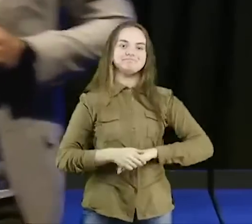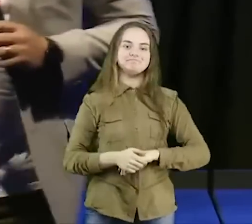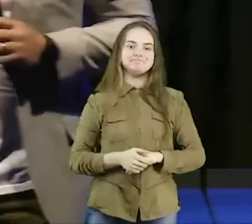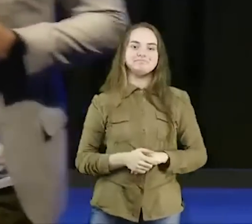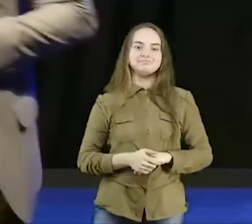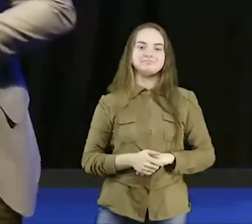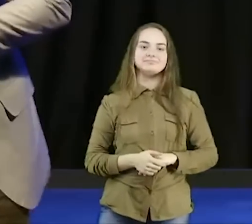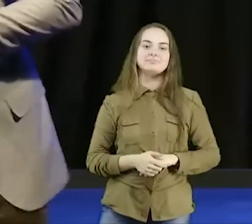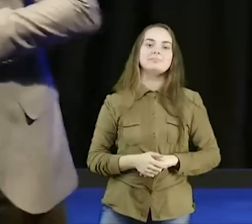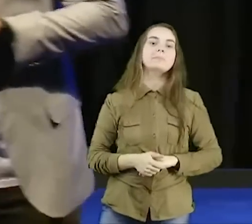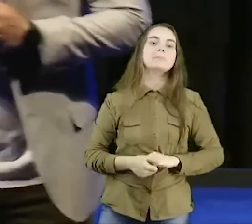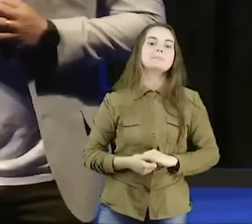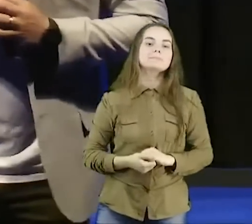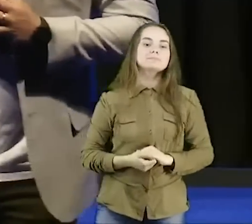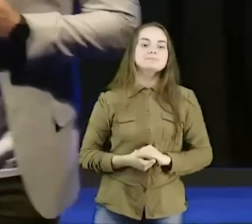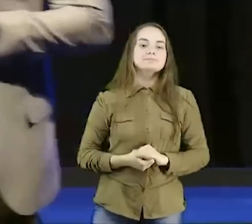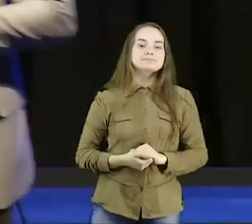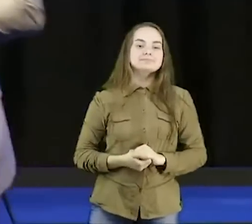bom, já estou entrando em outro assunto,